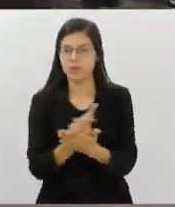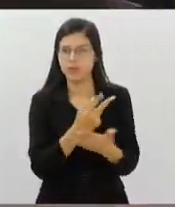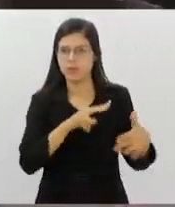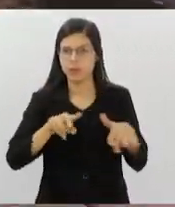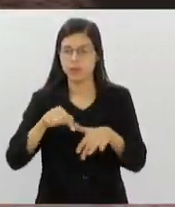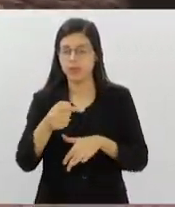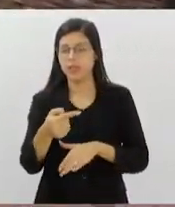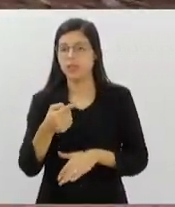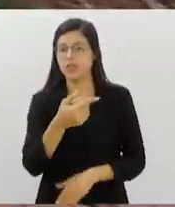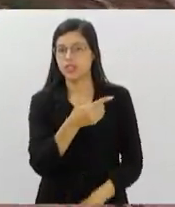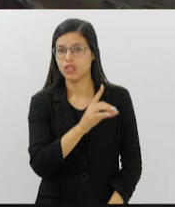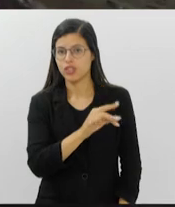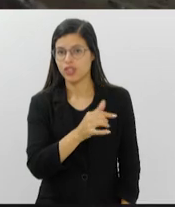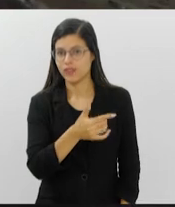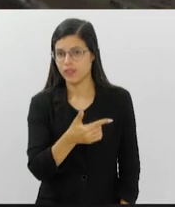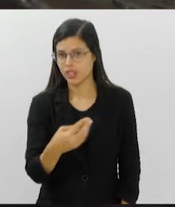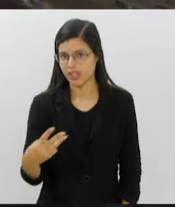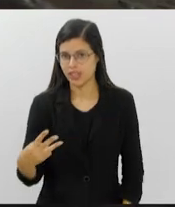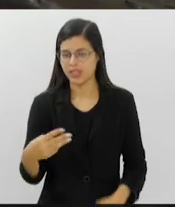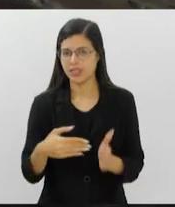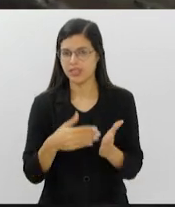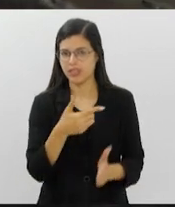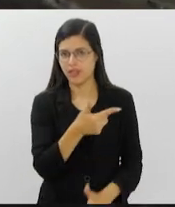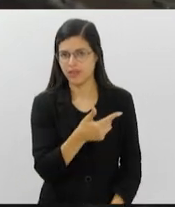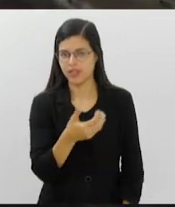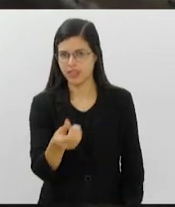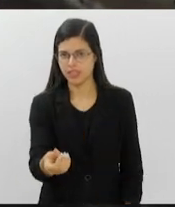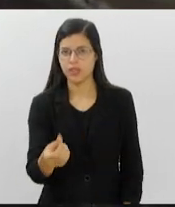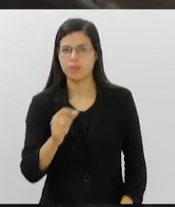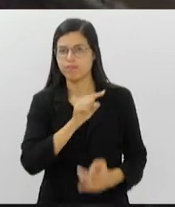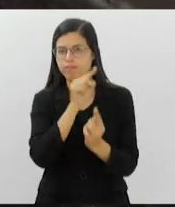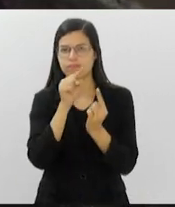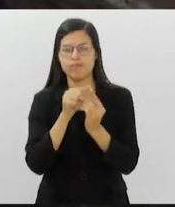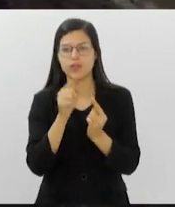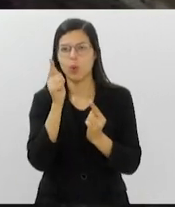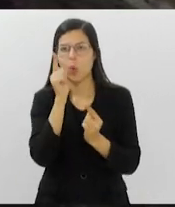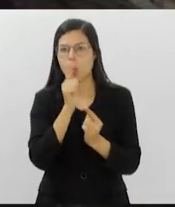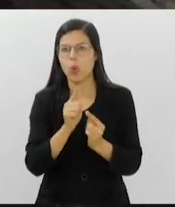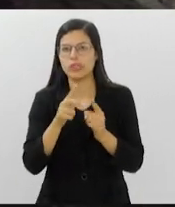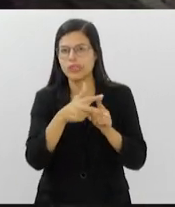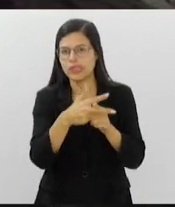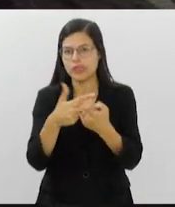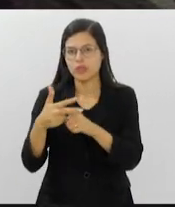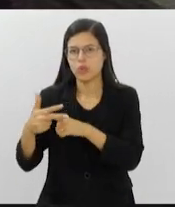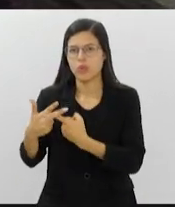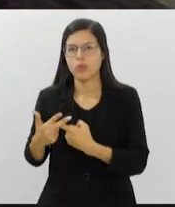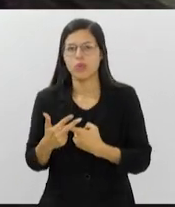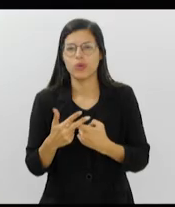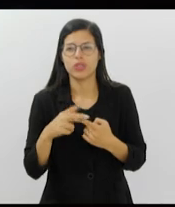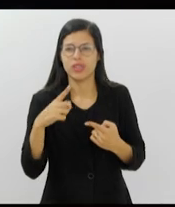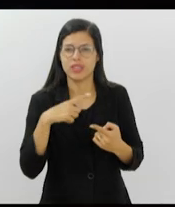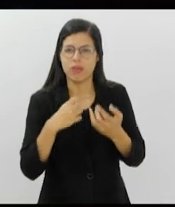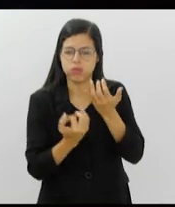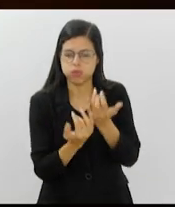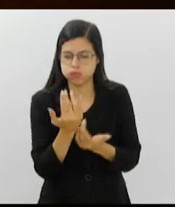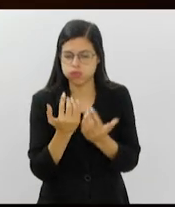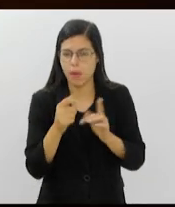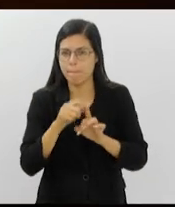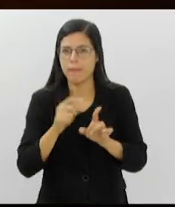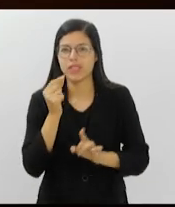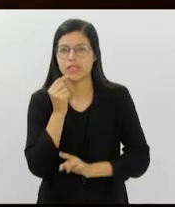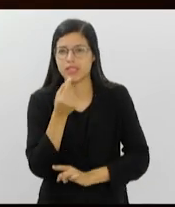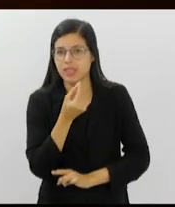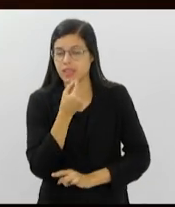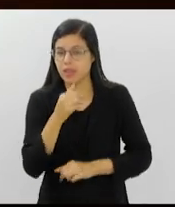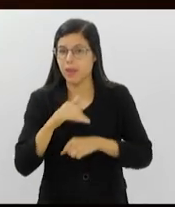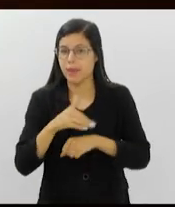de 23 a 26. O objetivo é recuperar as áreas atingidas pelo incêndio florestal de setembro, que devastou